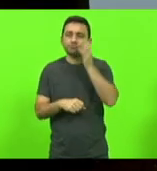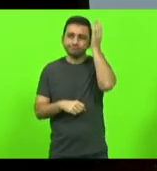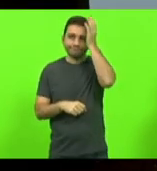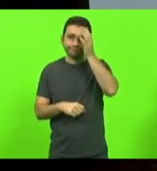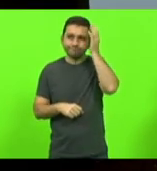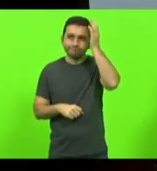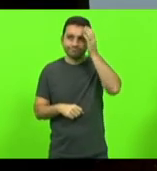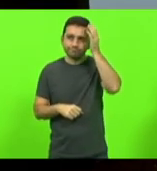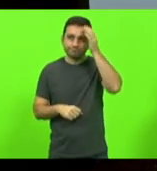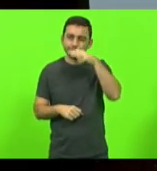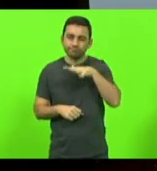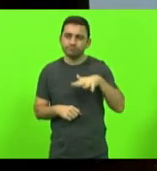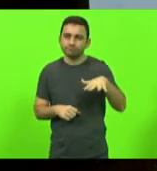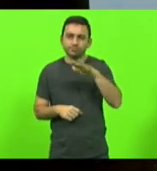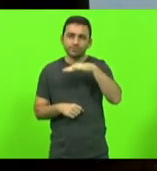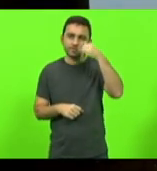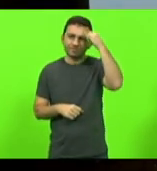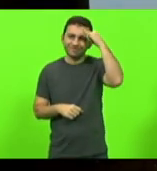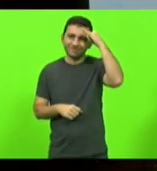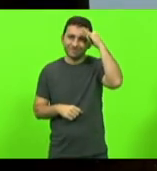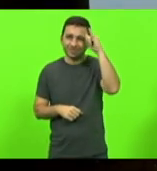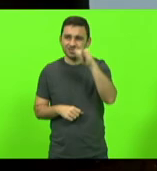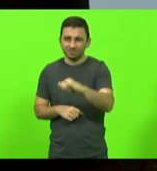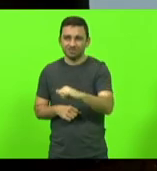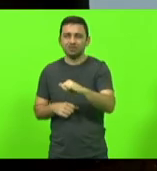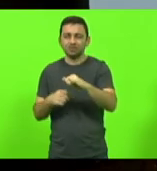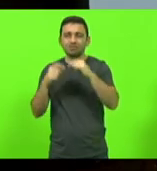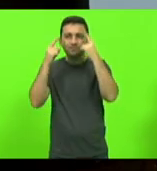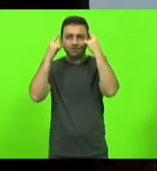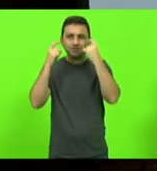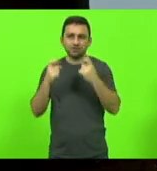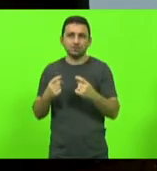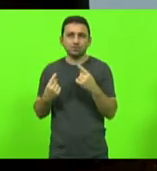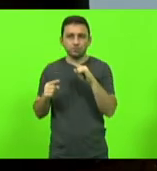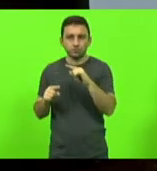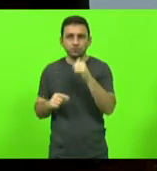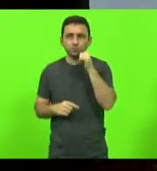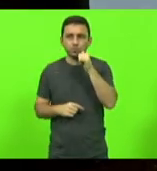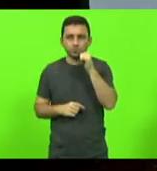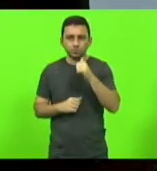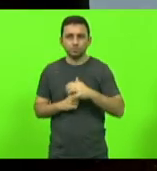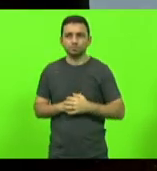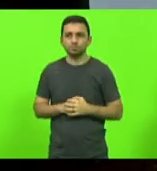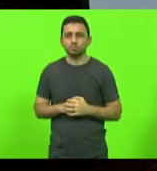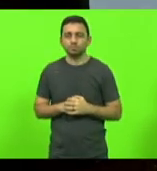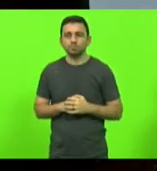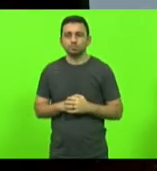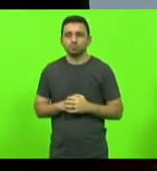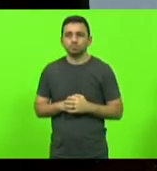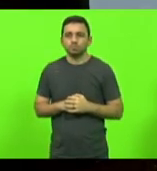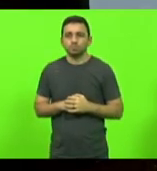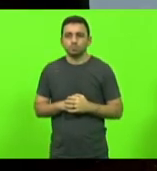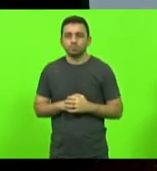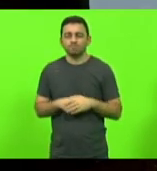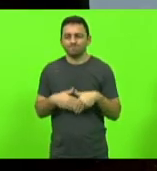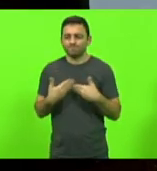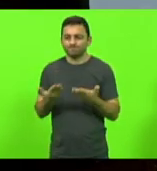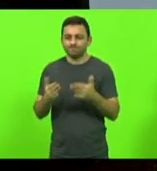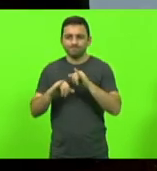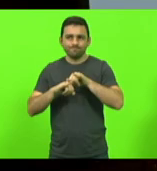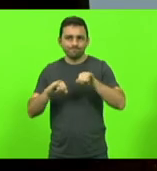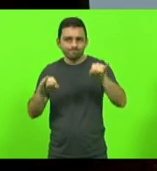e o combate à violência contra a mulher. Uma campanha